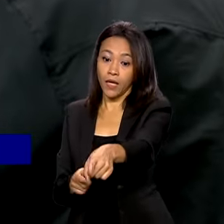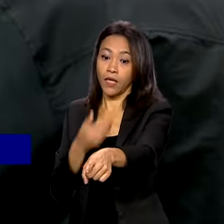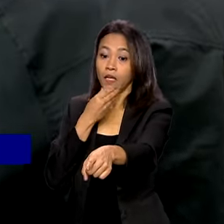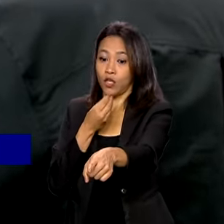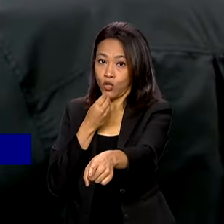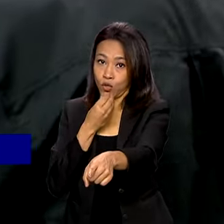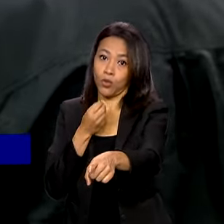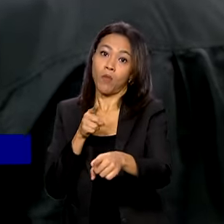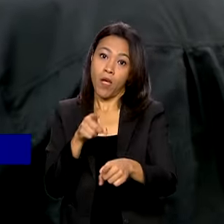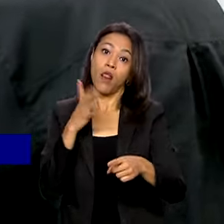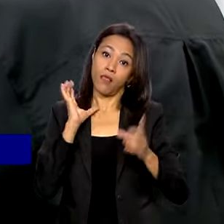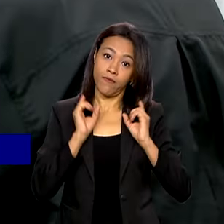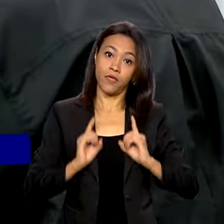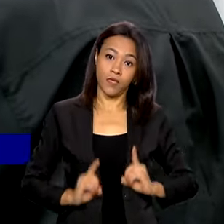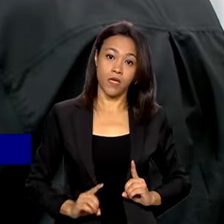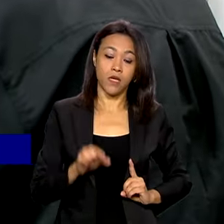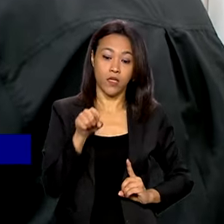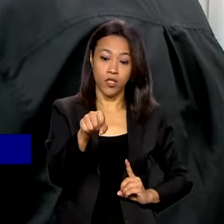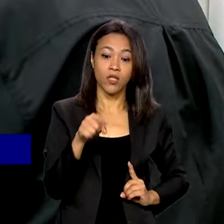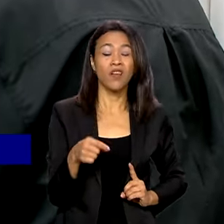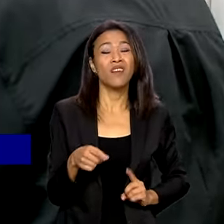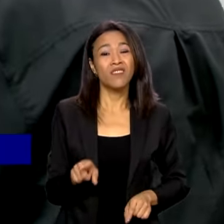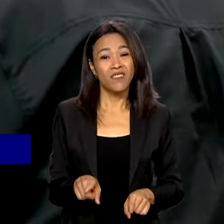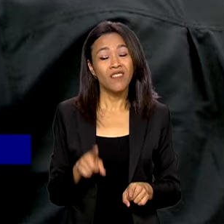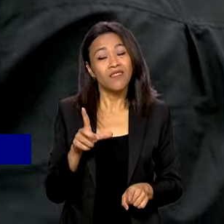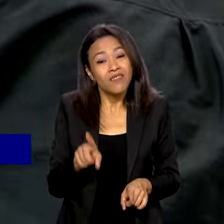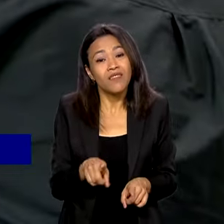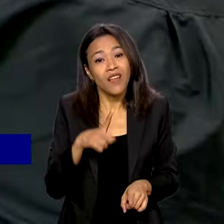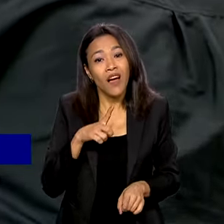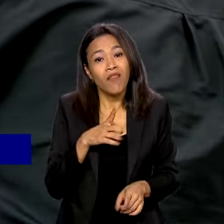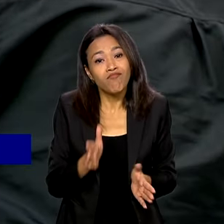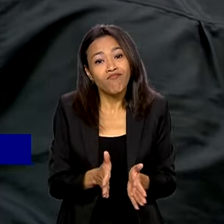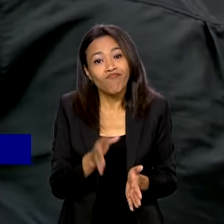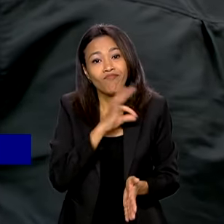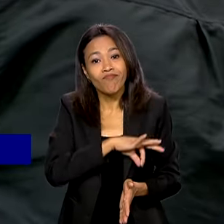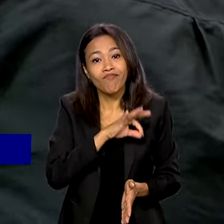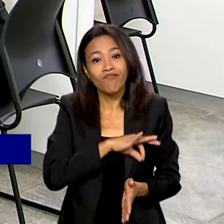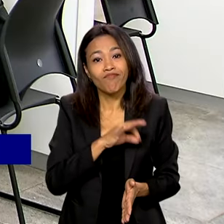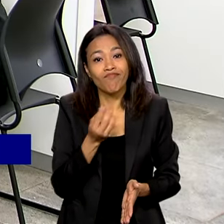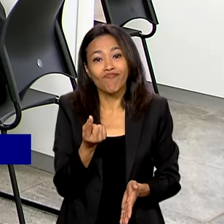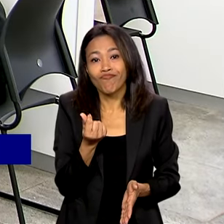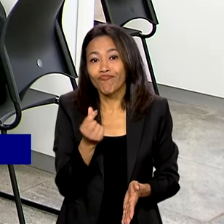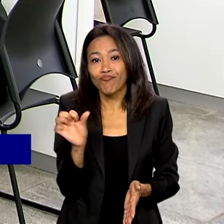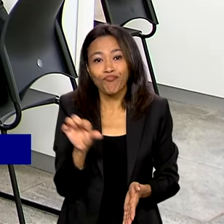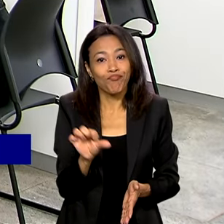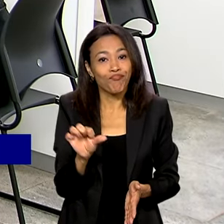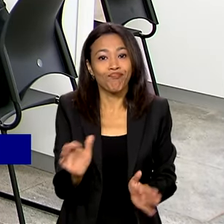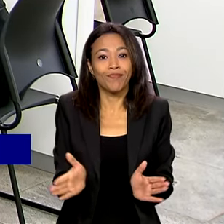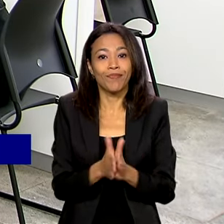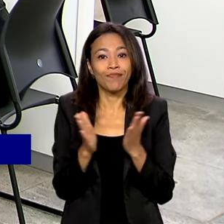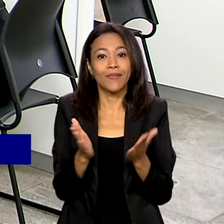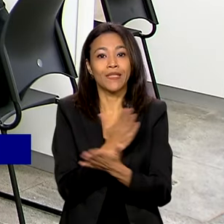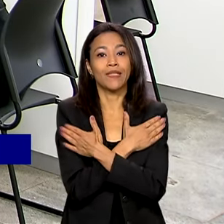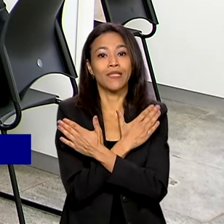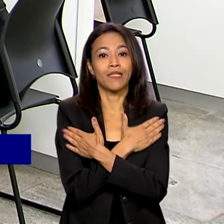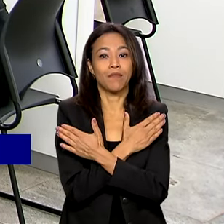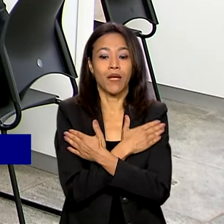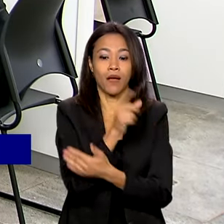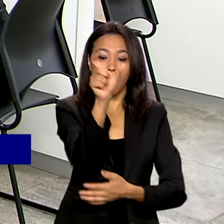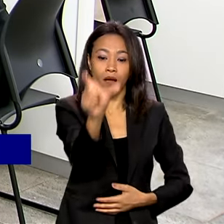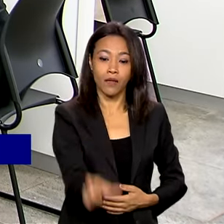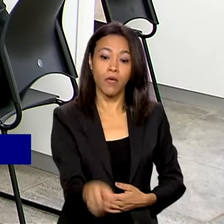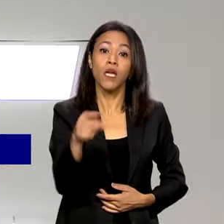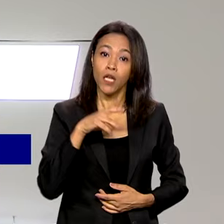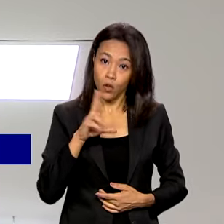deficiente, está em situação de vulnerabilidade, sem emprego. Ele já é usuário do passe livre